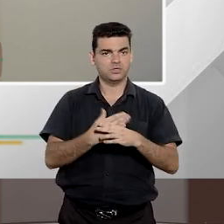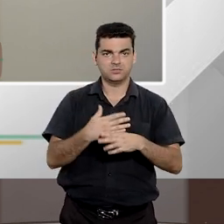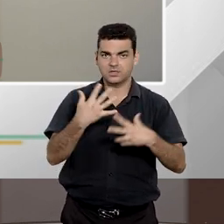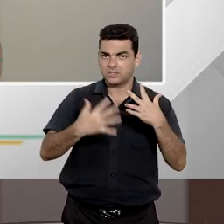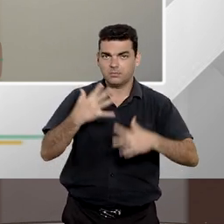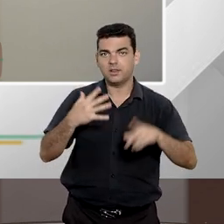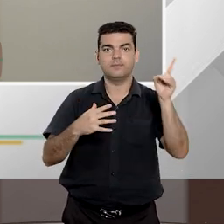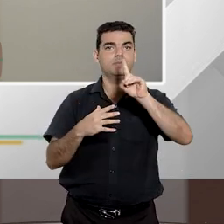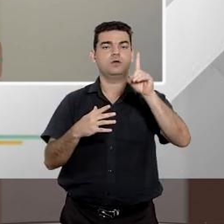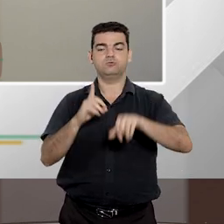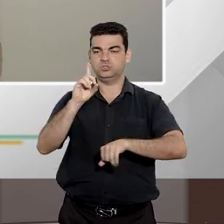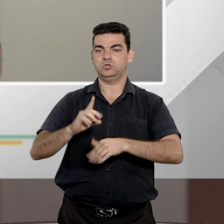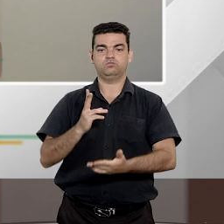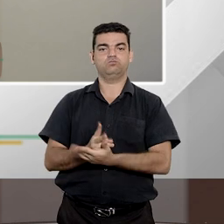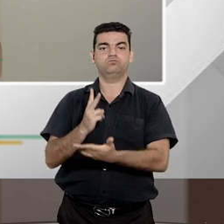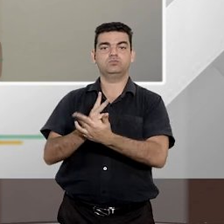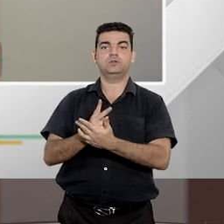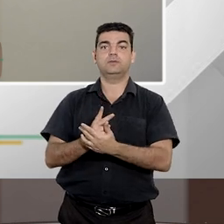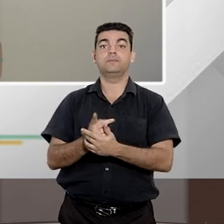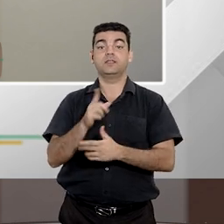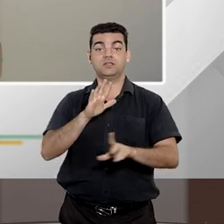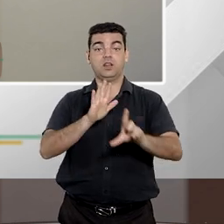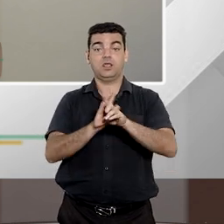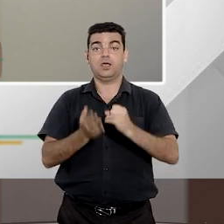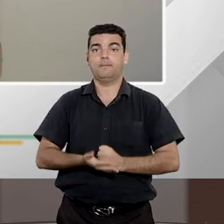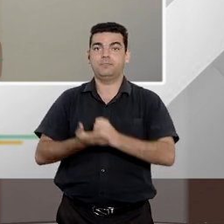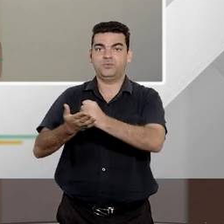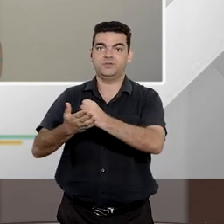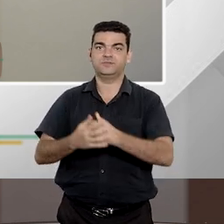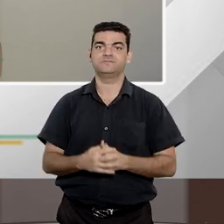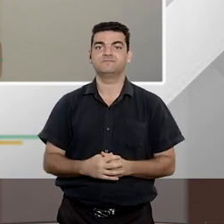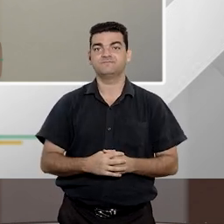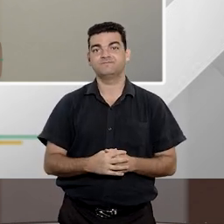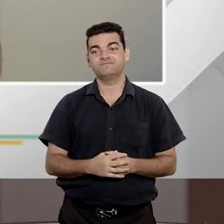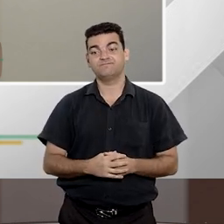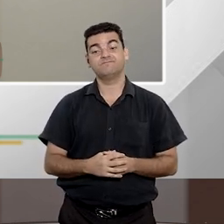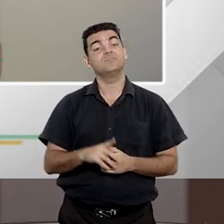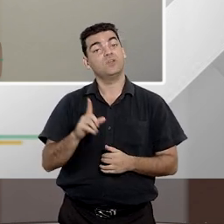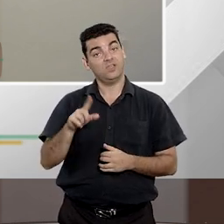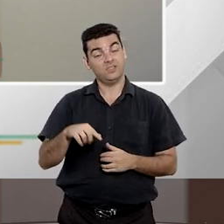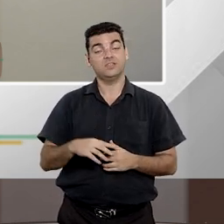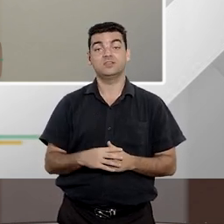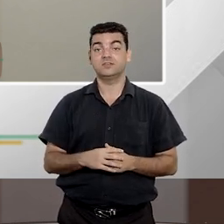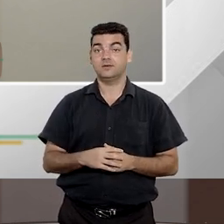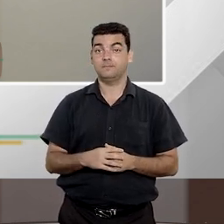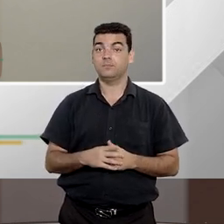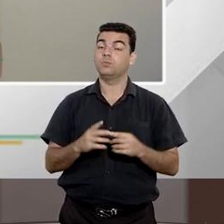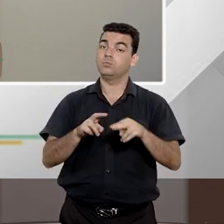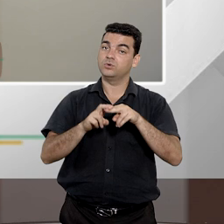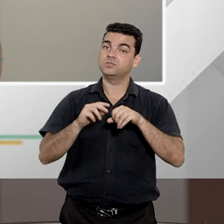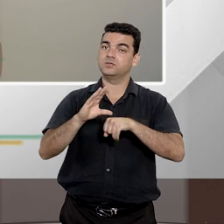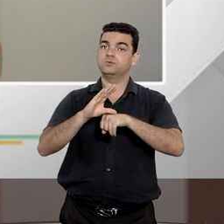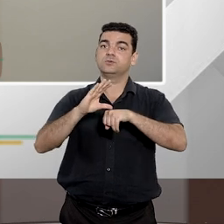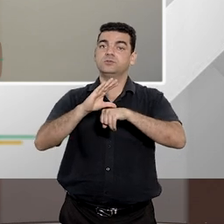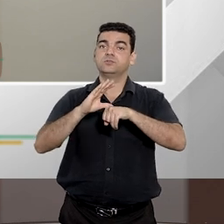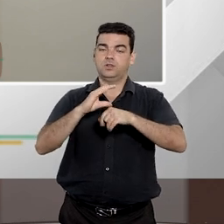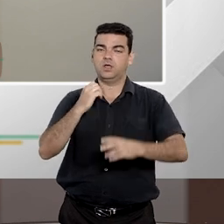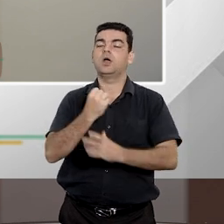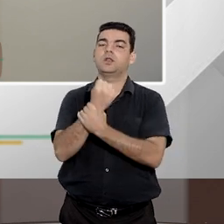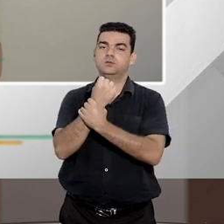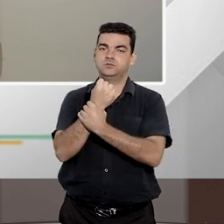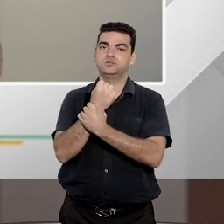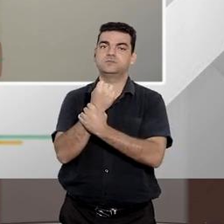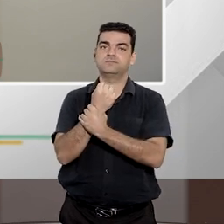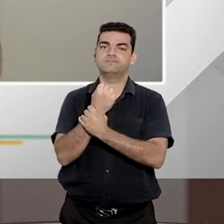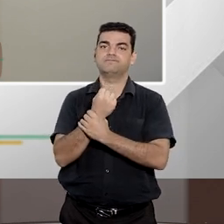do direito constitucionalmente garantido ao cidadão então é nesses termos em que a Constituição ela garante